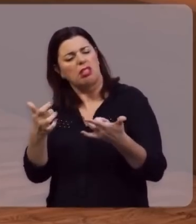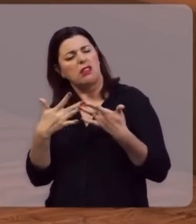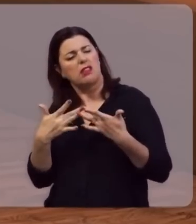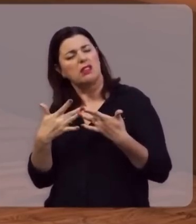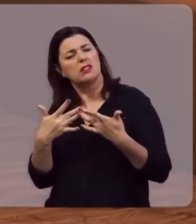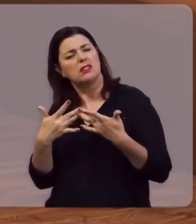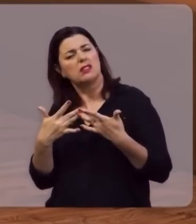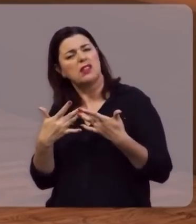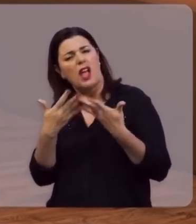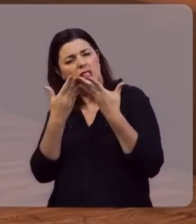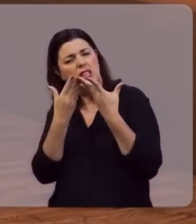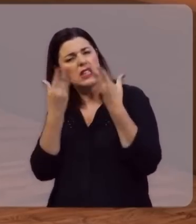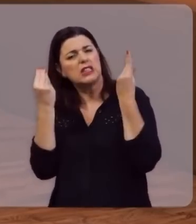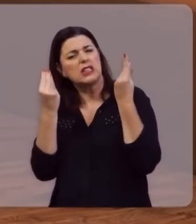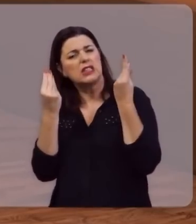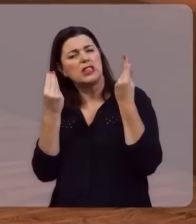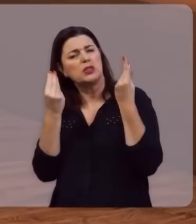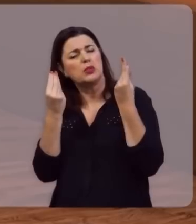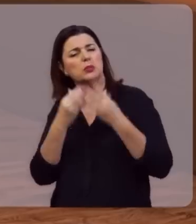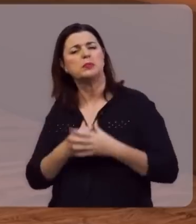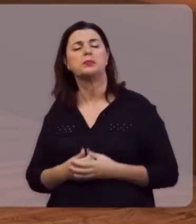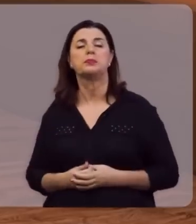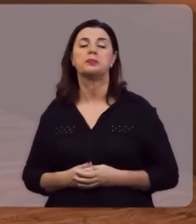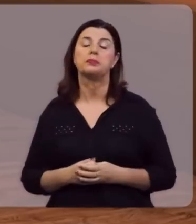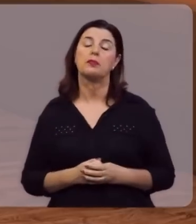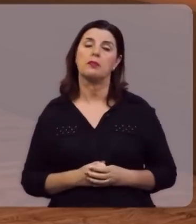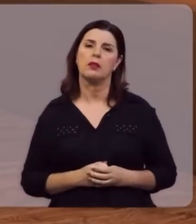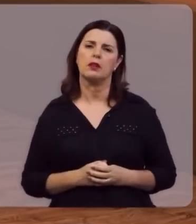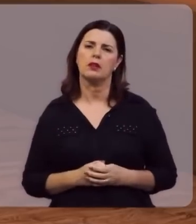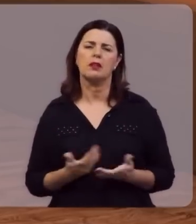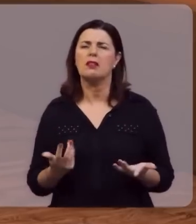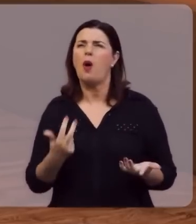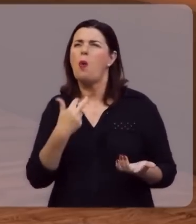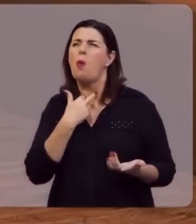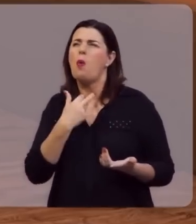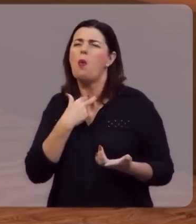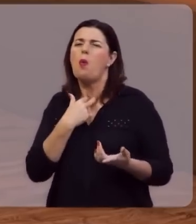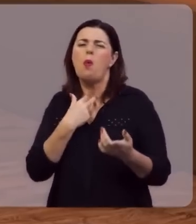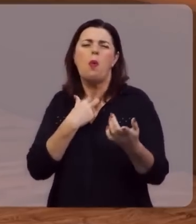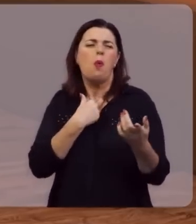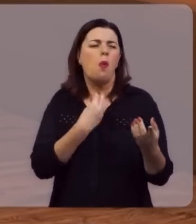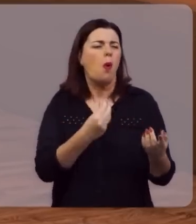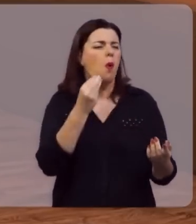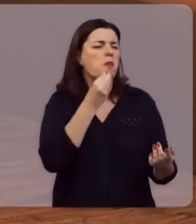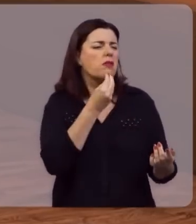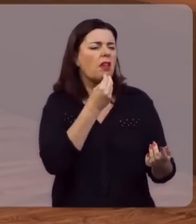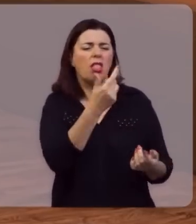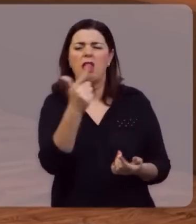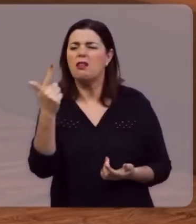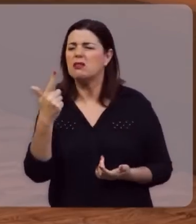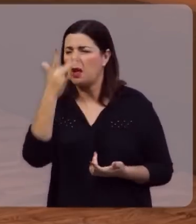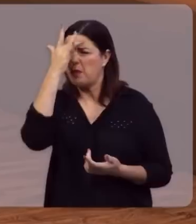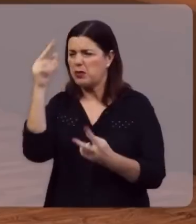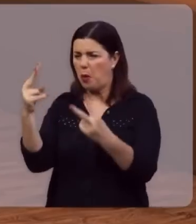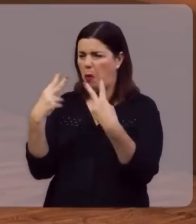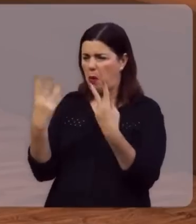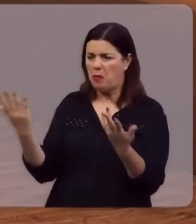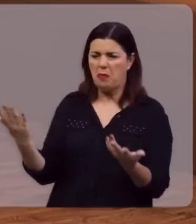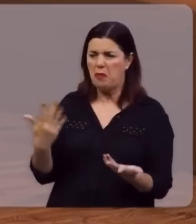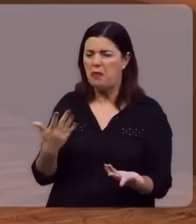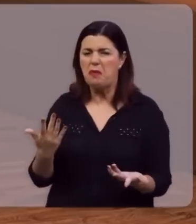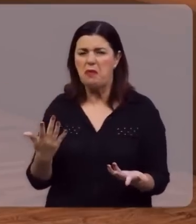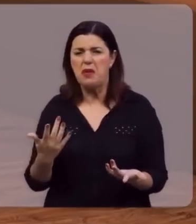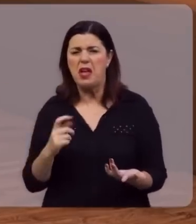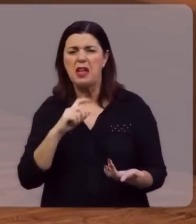abandonado, esquecido, marginalizado, sem chance, sem oportunidade, ninguém te vê, ninguém